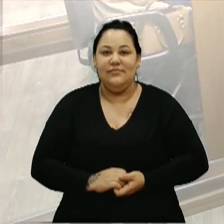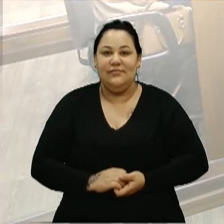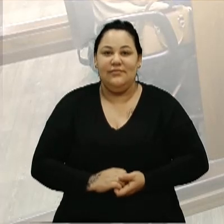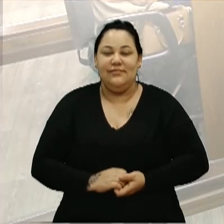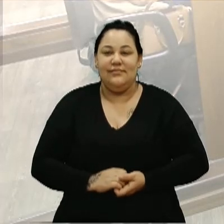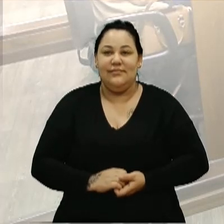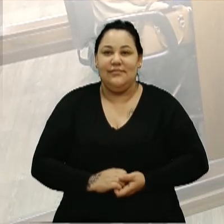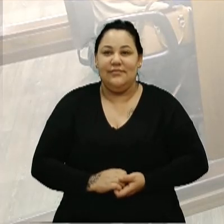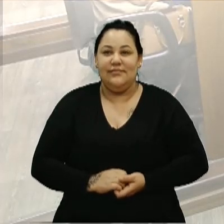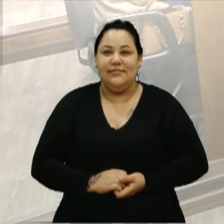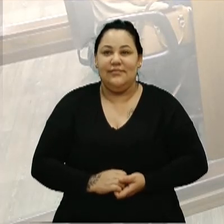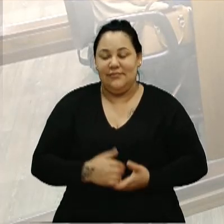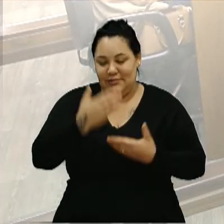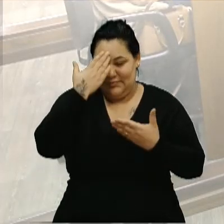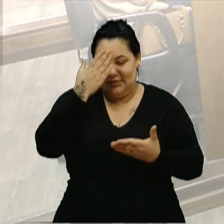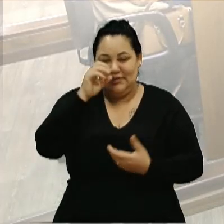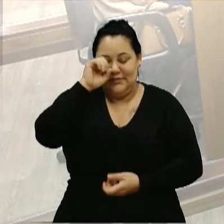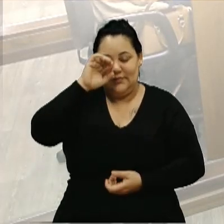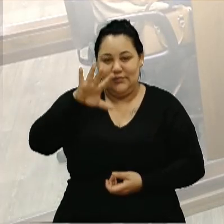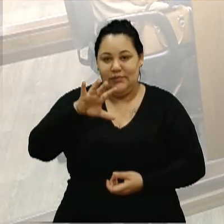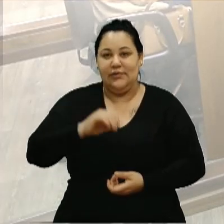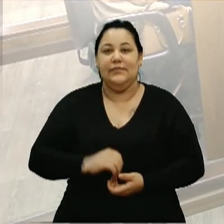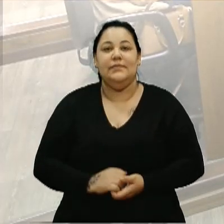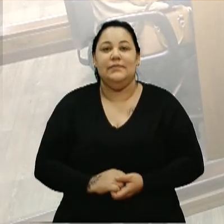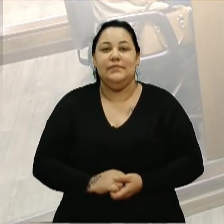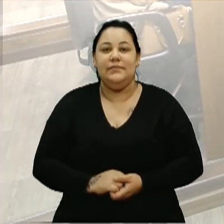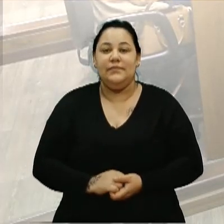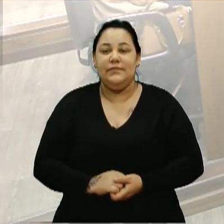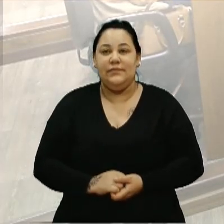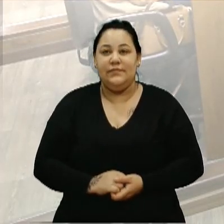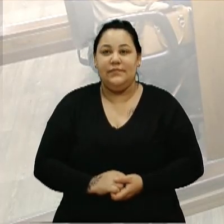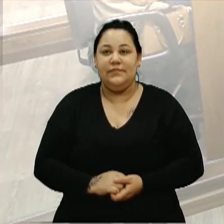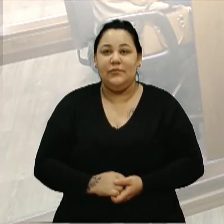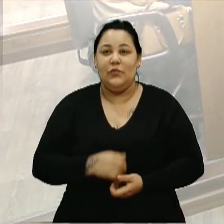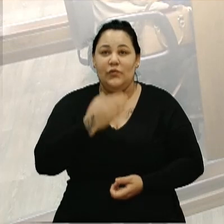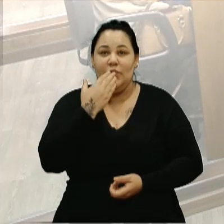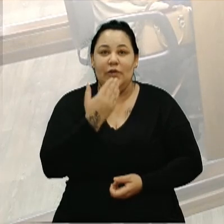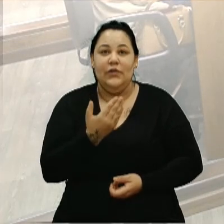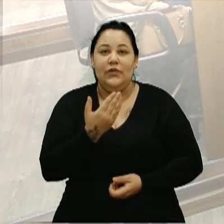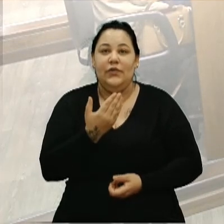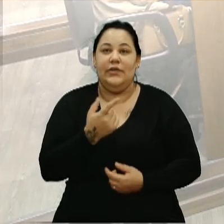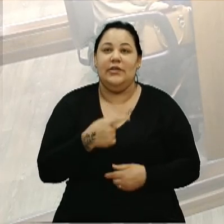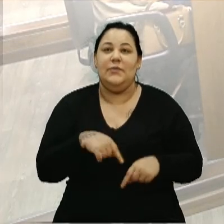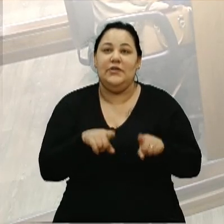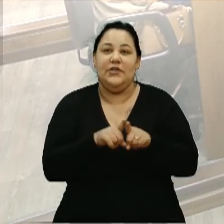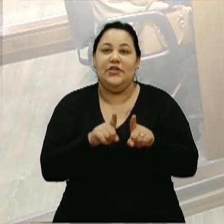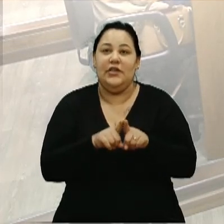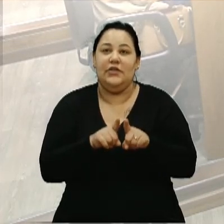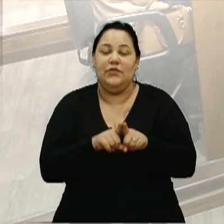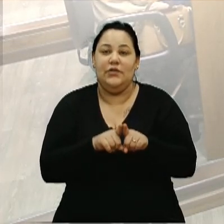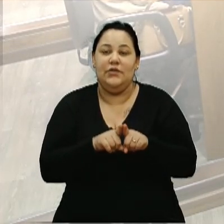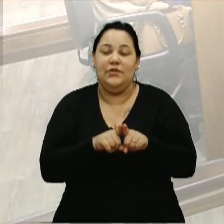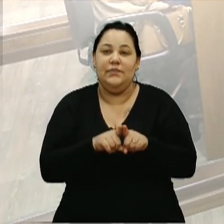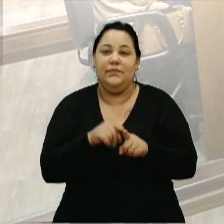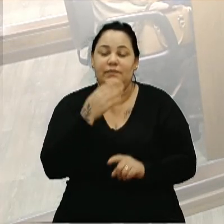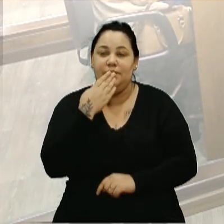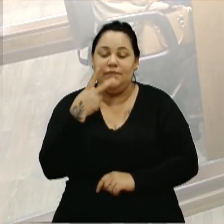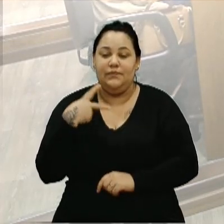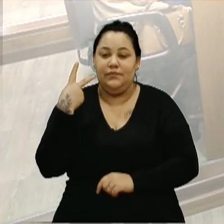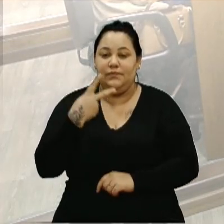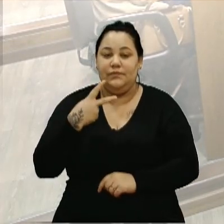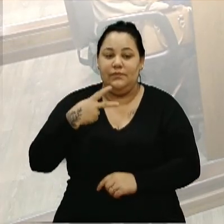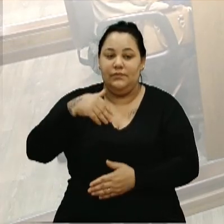Obrigada, vereador Fiuza. Solicito, então, a partir de agora, as vereadoras e vereadores que registrem